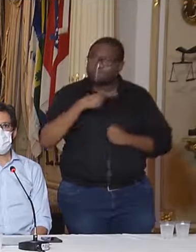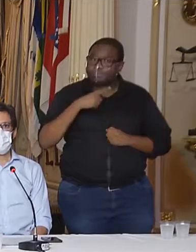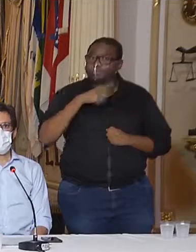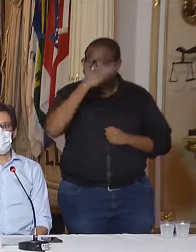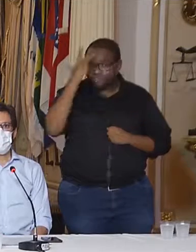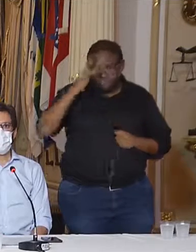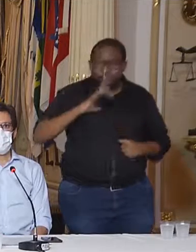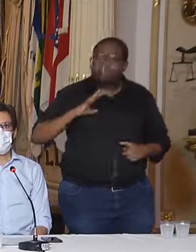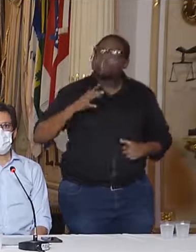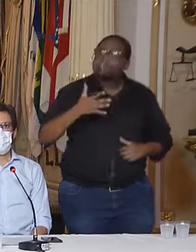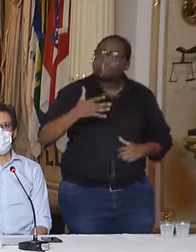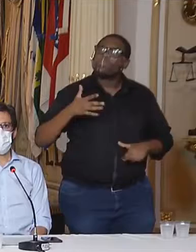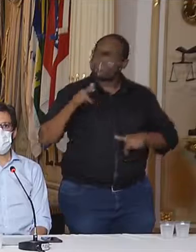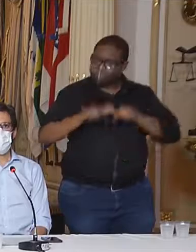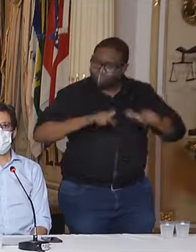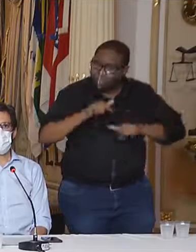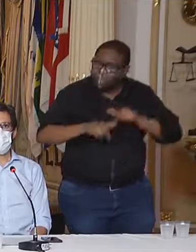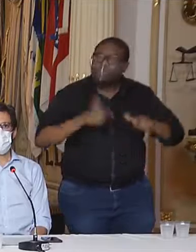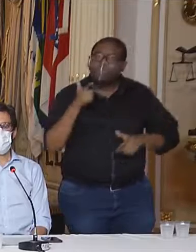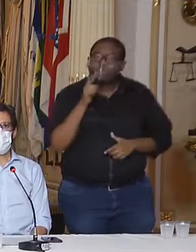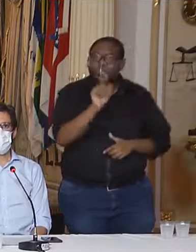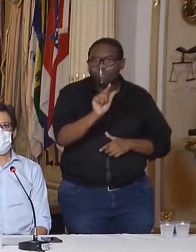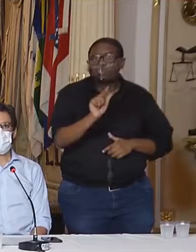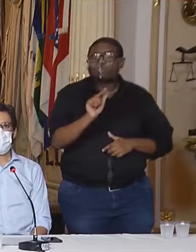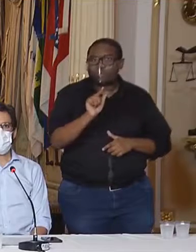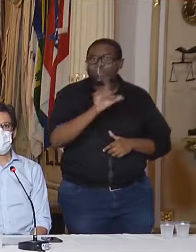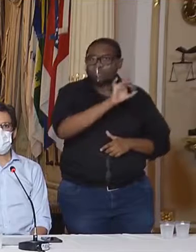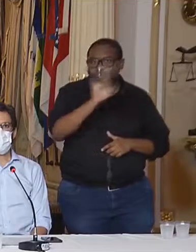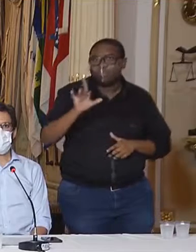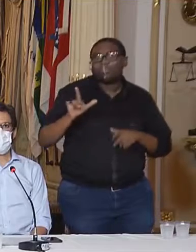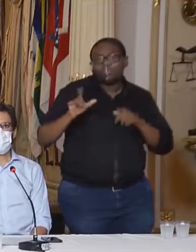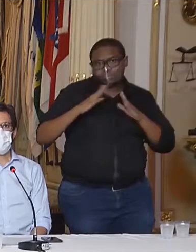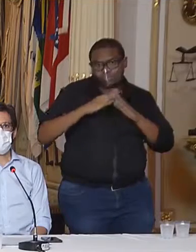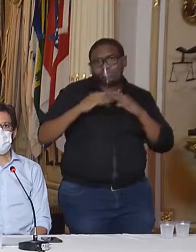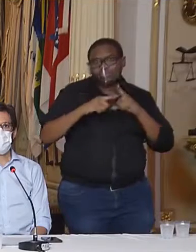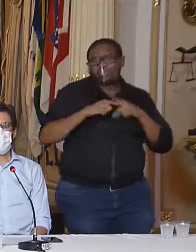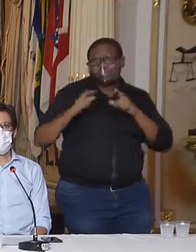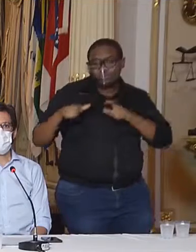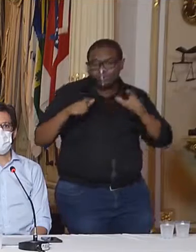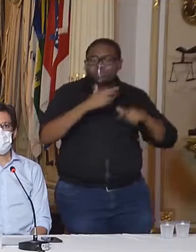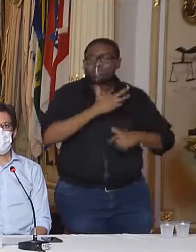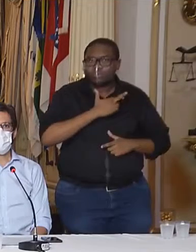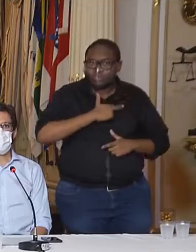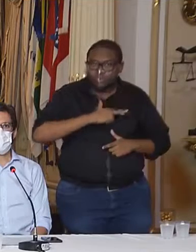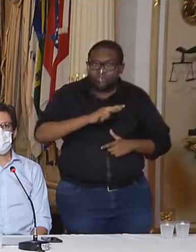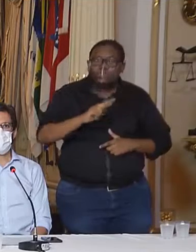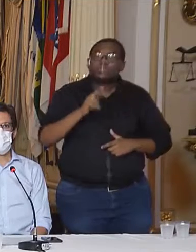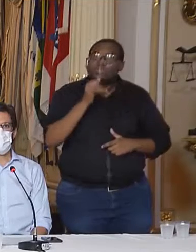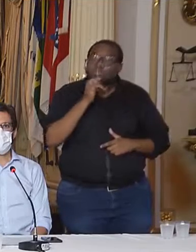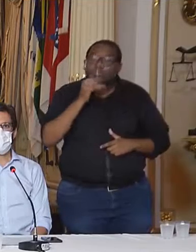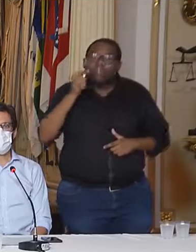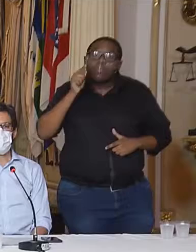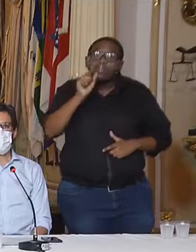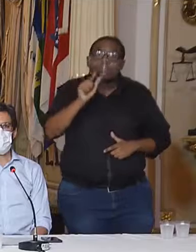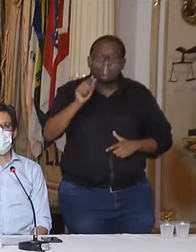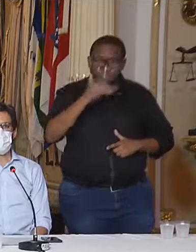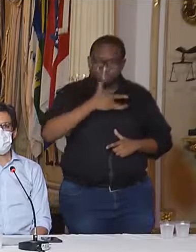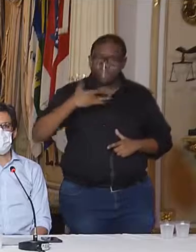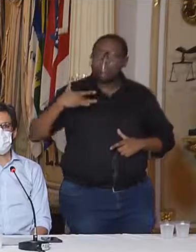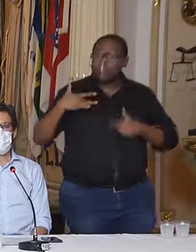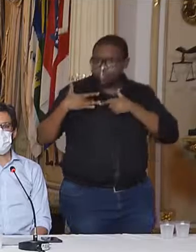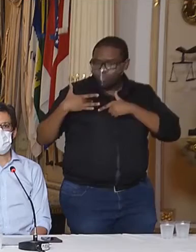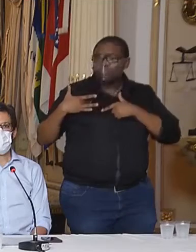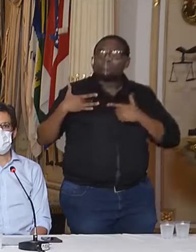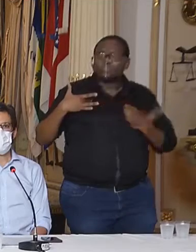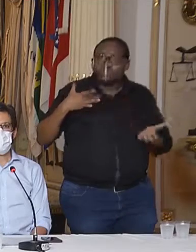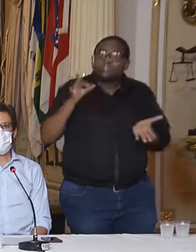proativa dessas entidades no sentido da garantia da saúde, da vida, de